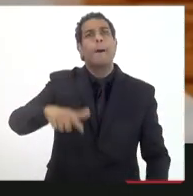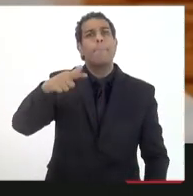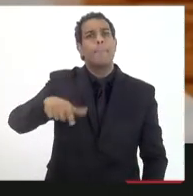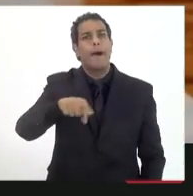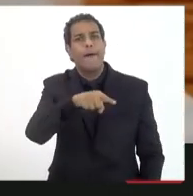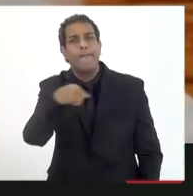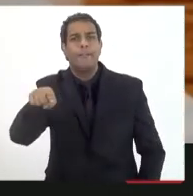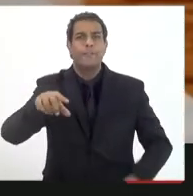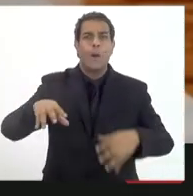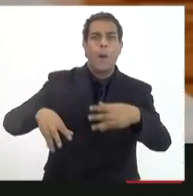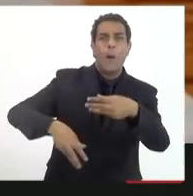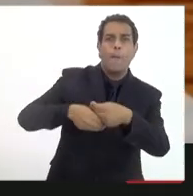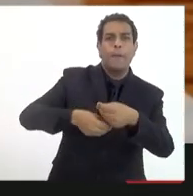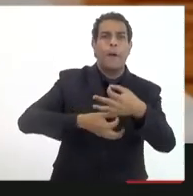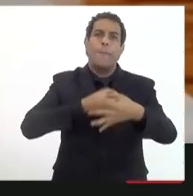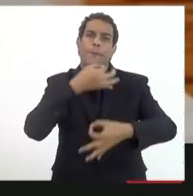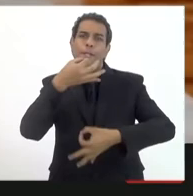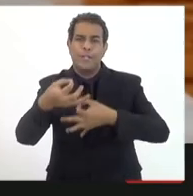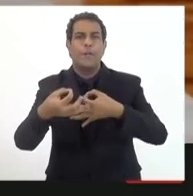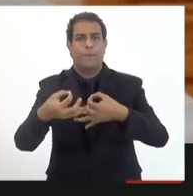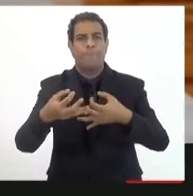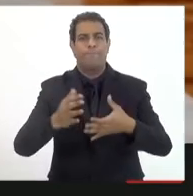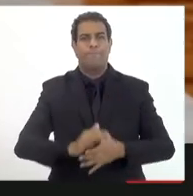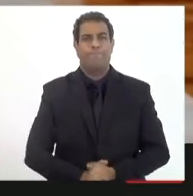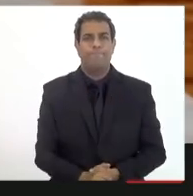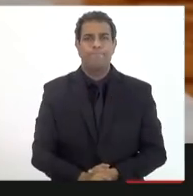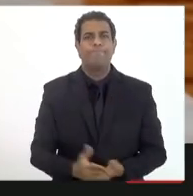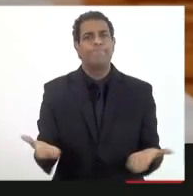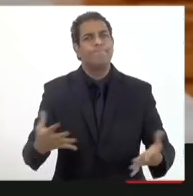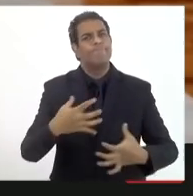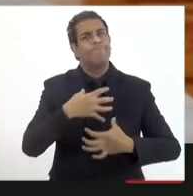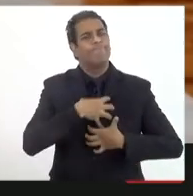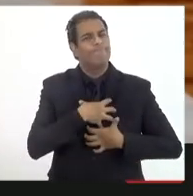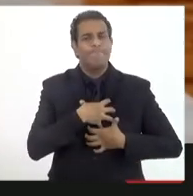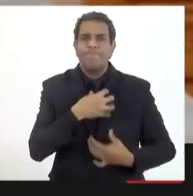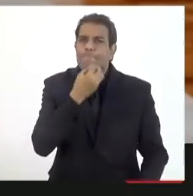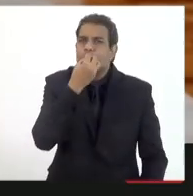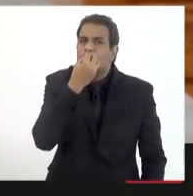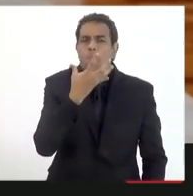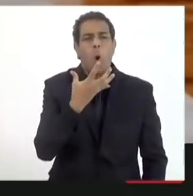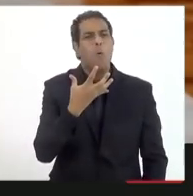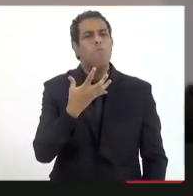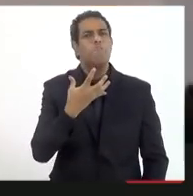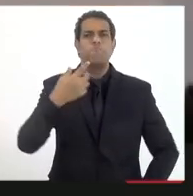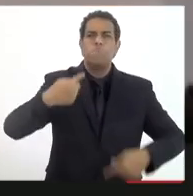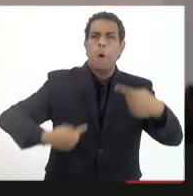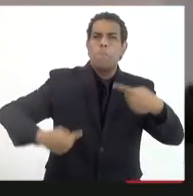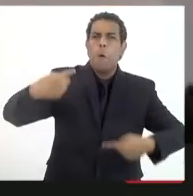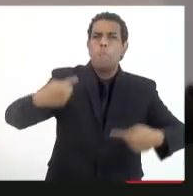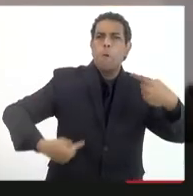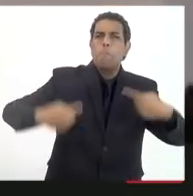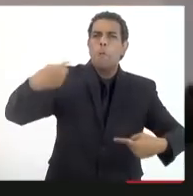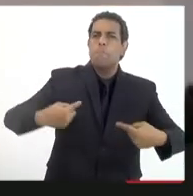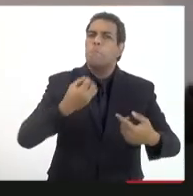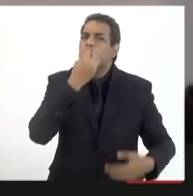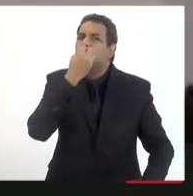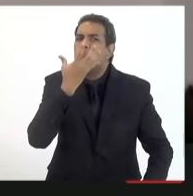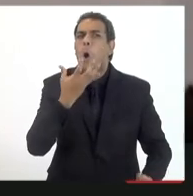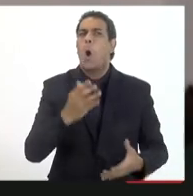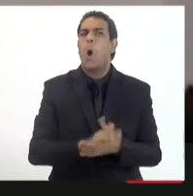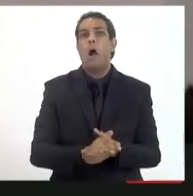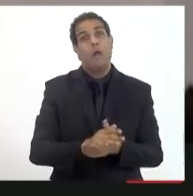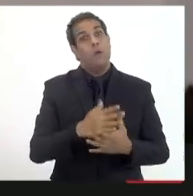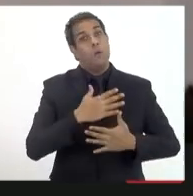queira usar da palavra rapidamente para que a possa encerrar eu acho que foi uma dinâmica diferente né Jandira foi muito positivo isso eu gostaria de fazer algumas